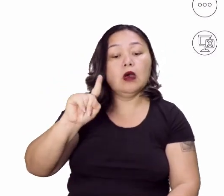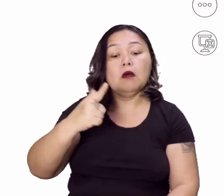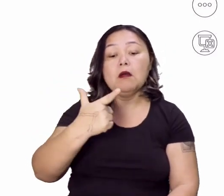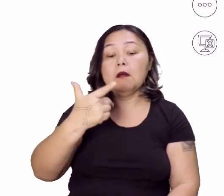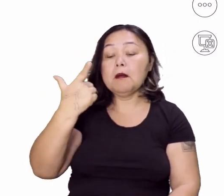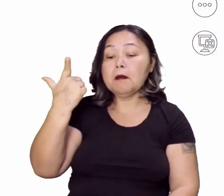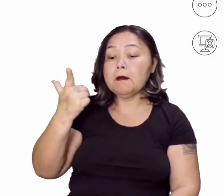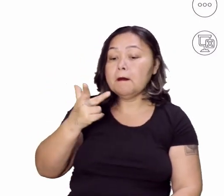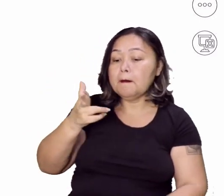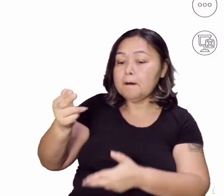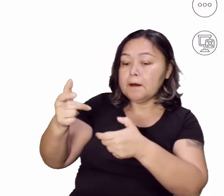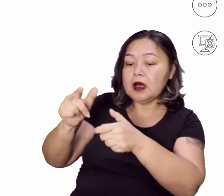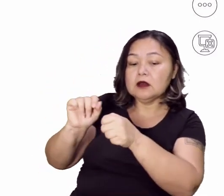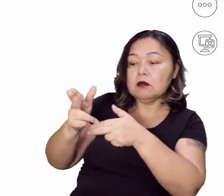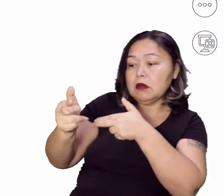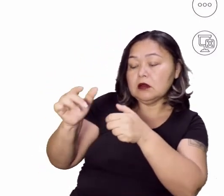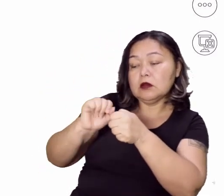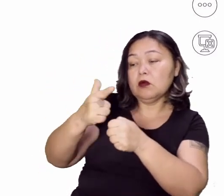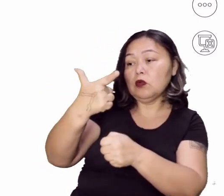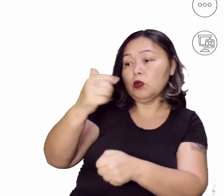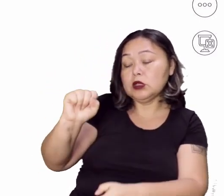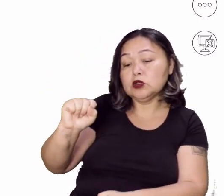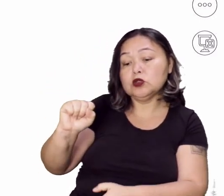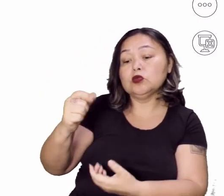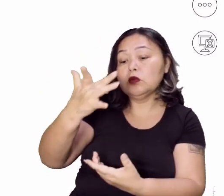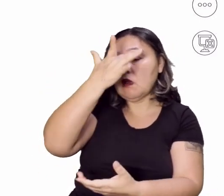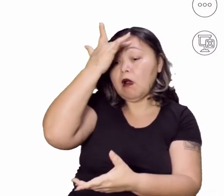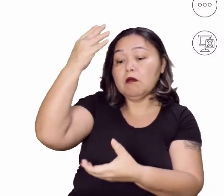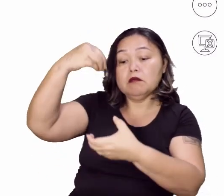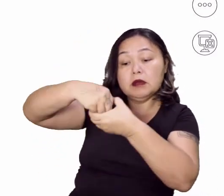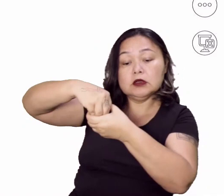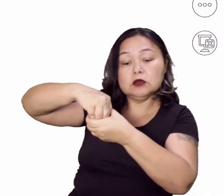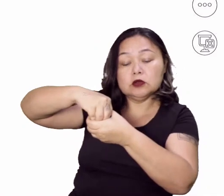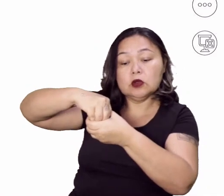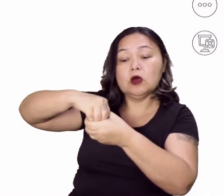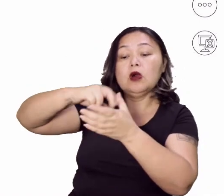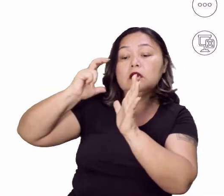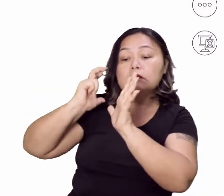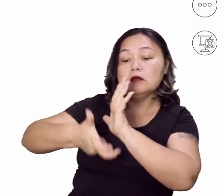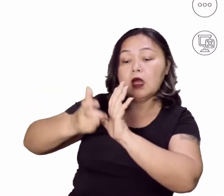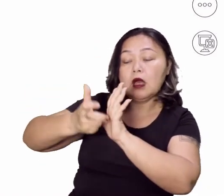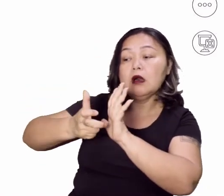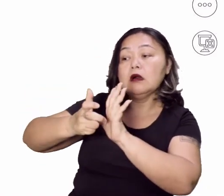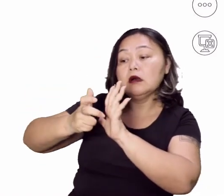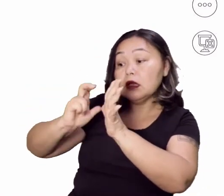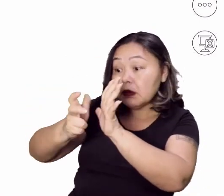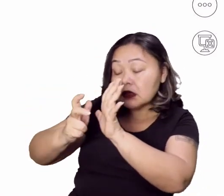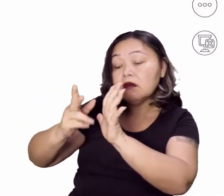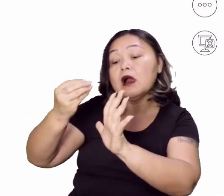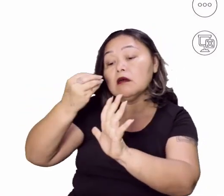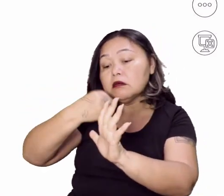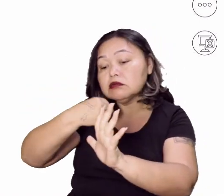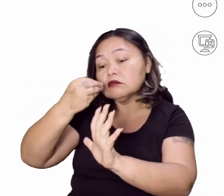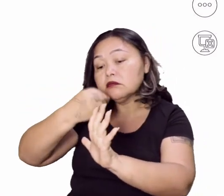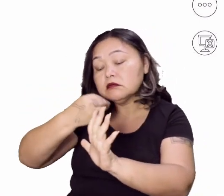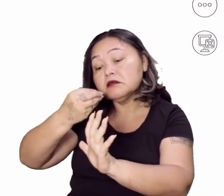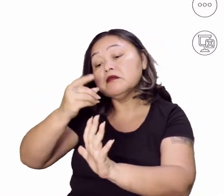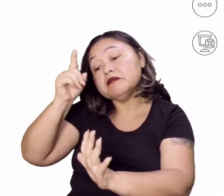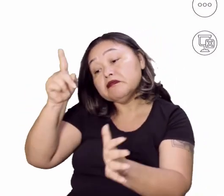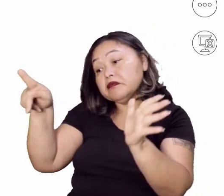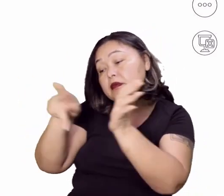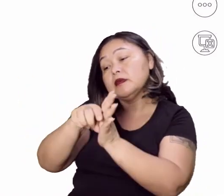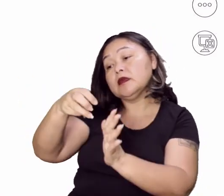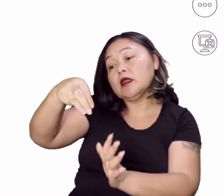pelo menos 28 membros do partido. Até enfraquecer de vez. Inclusive, o próprio Malcom X